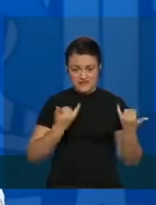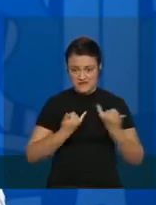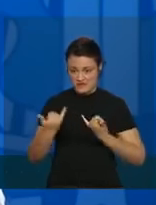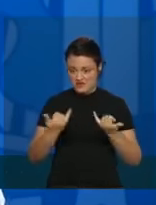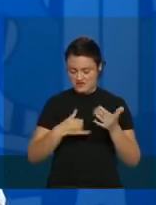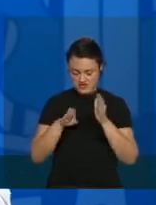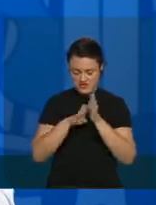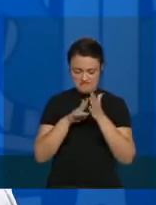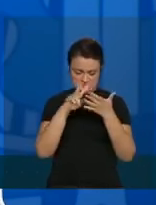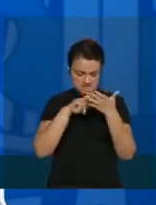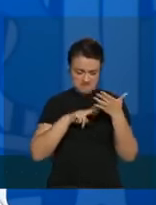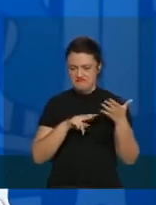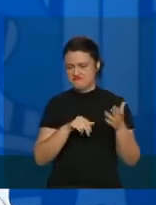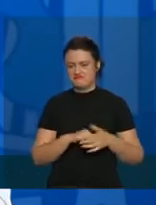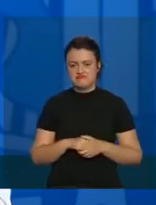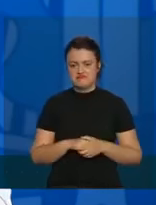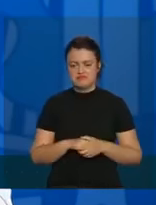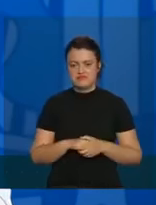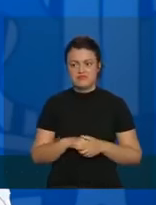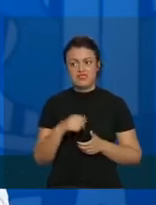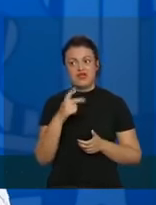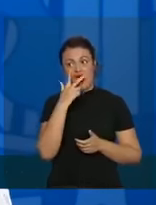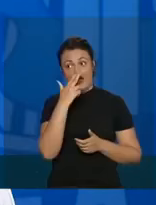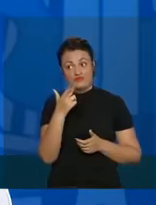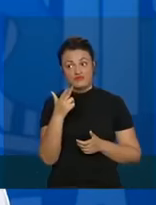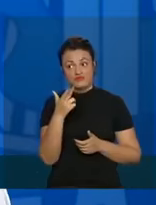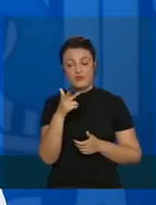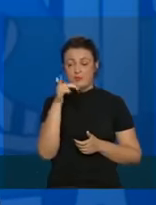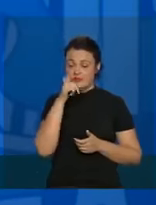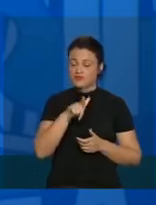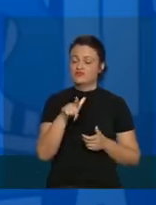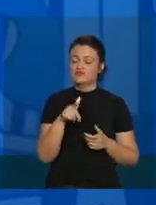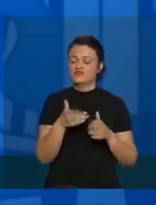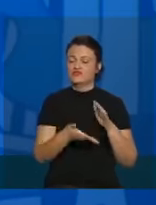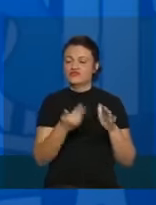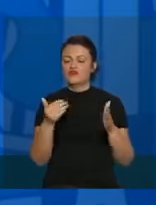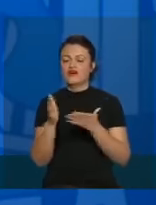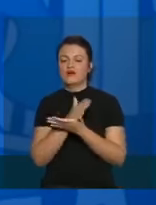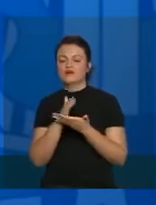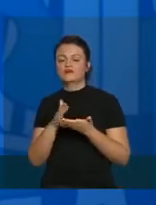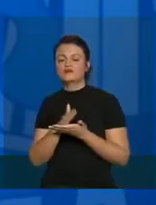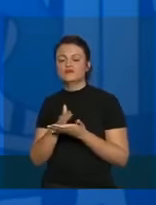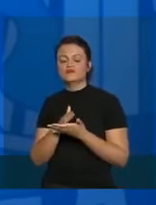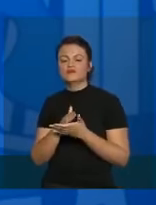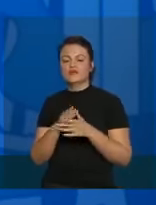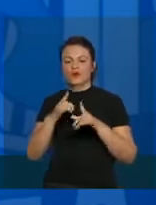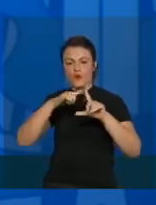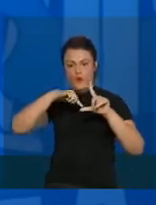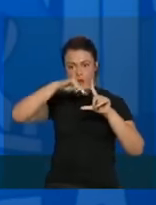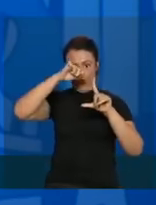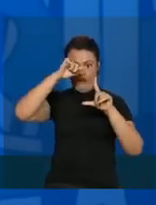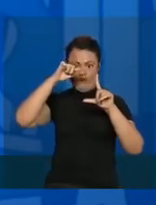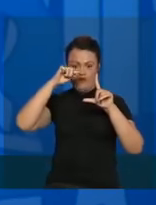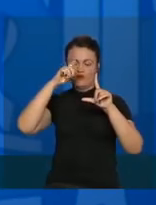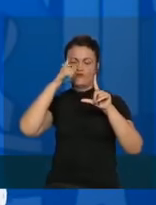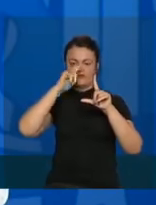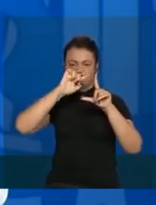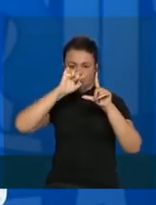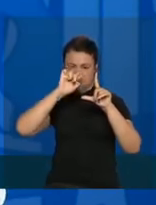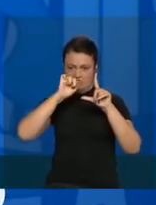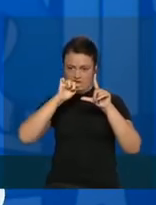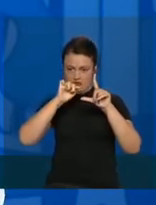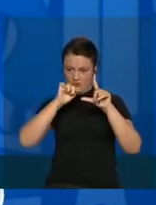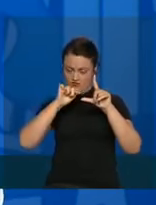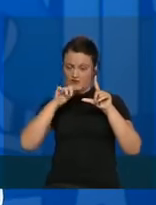e olhamos. Acho que conseguimos tirar aquela curva enorme e conseguimos